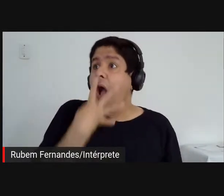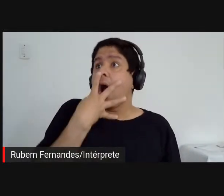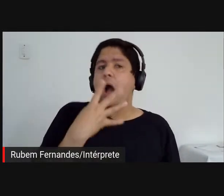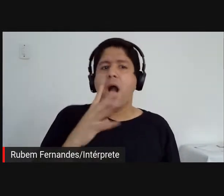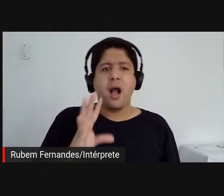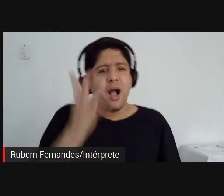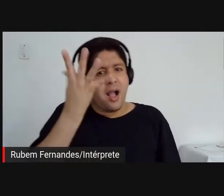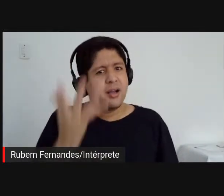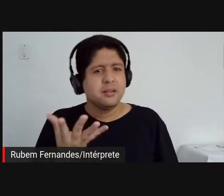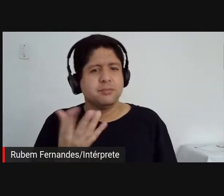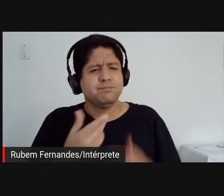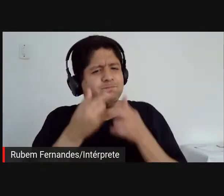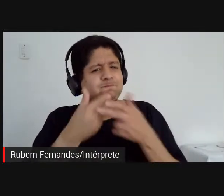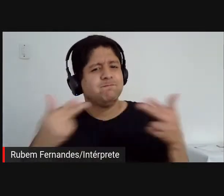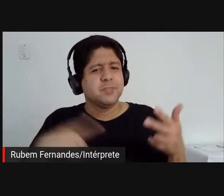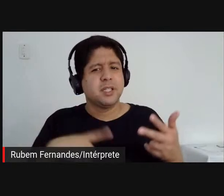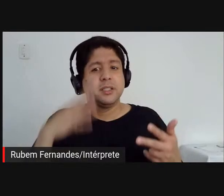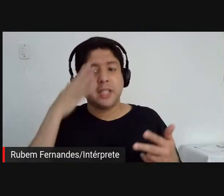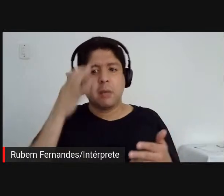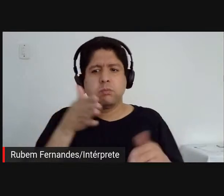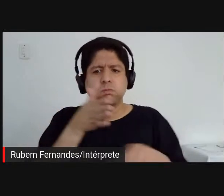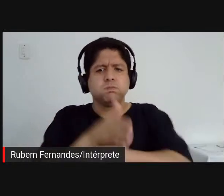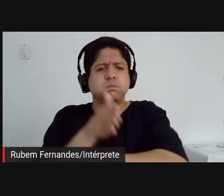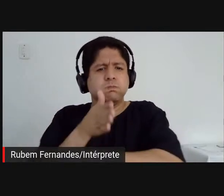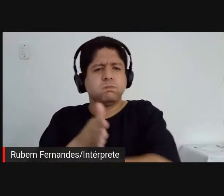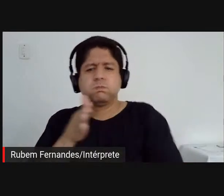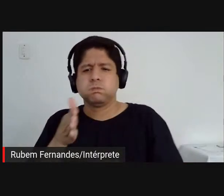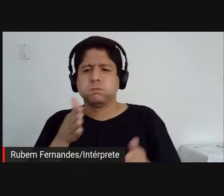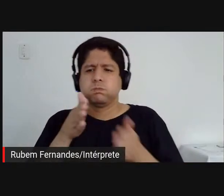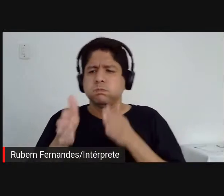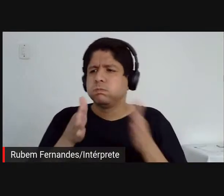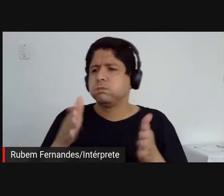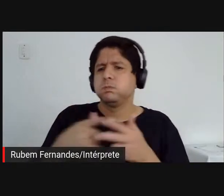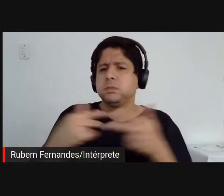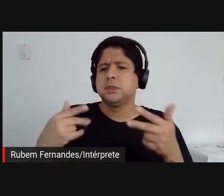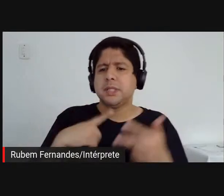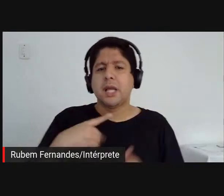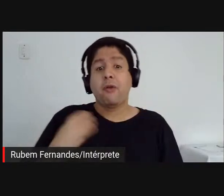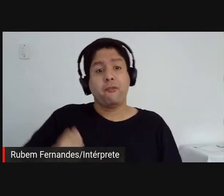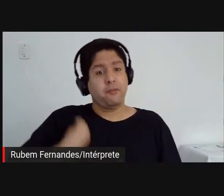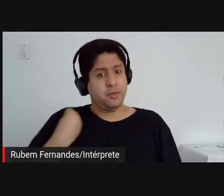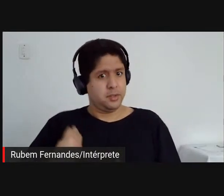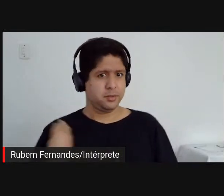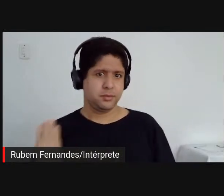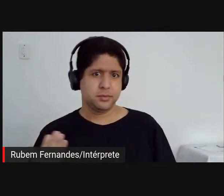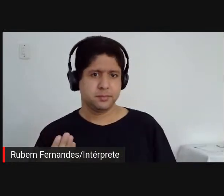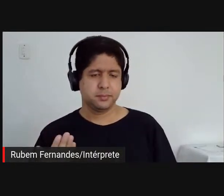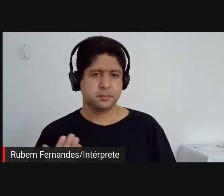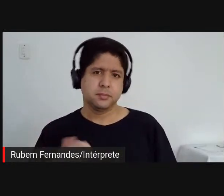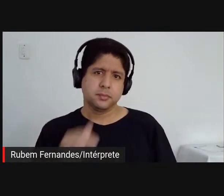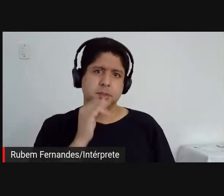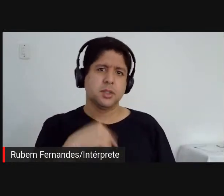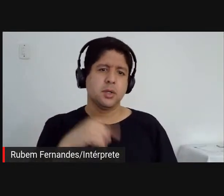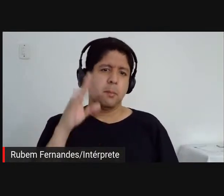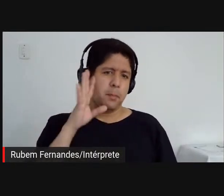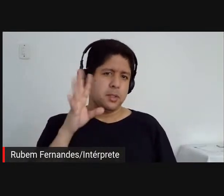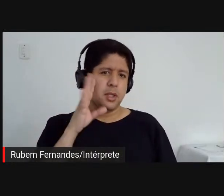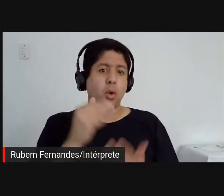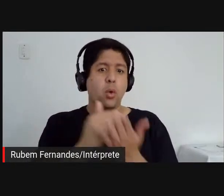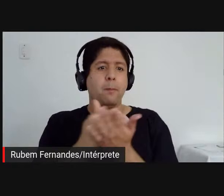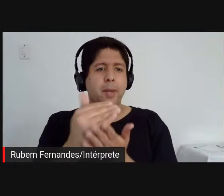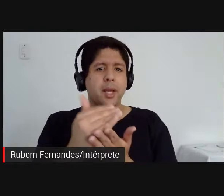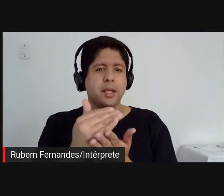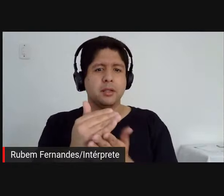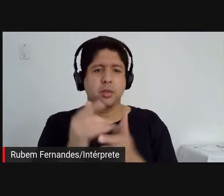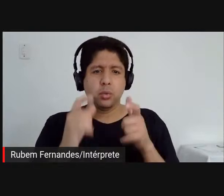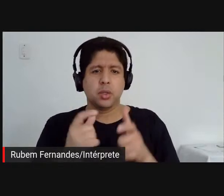Mas entendendo que esses atravessamentos são vivos, né? Entendendo que a gente começa num lugar e